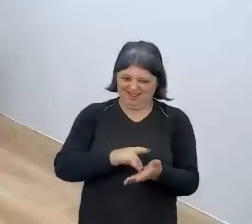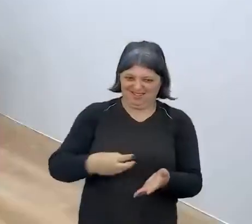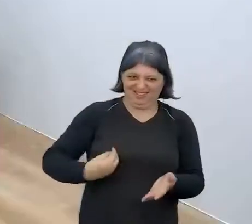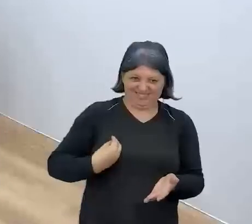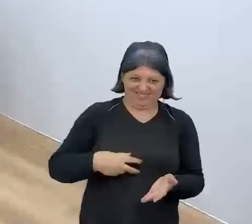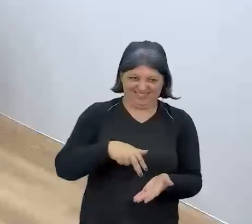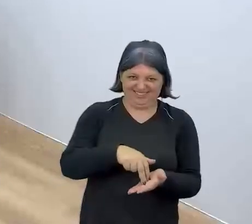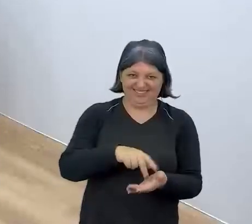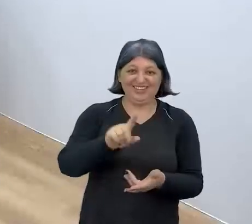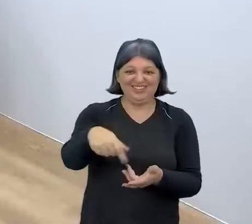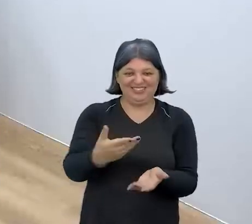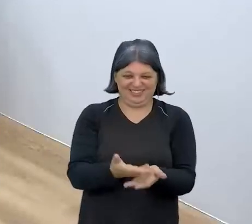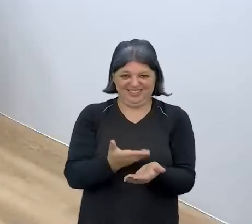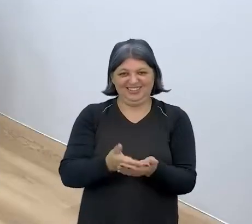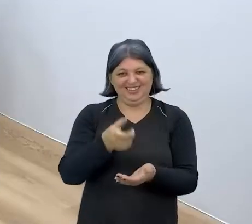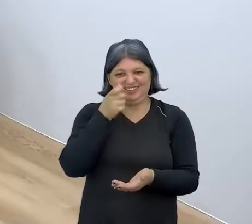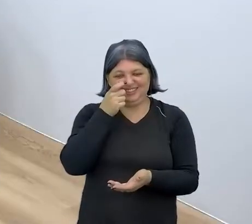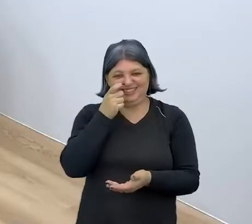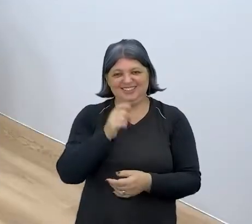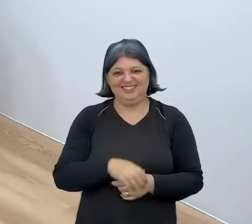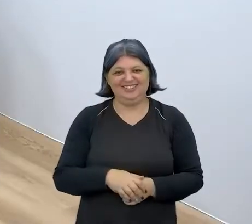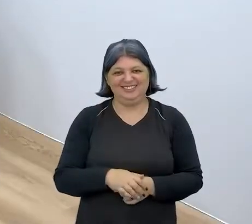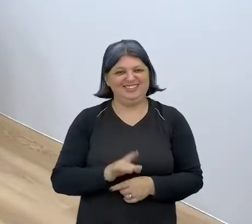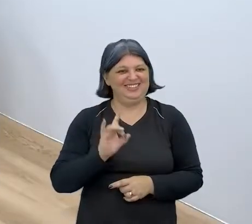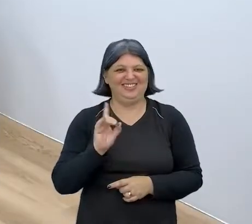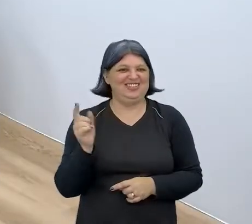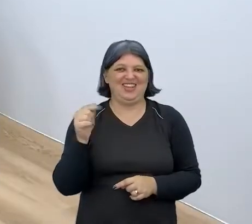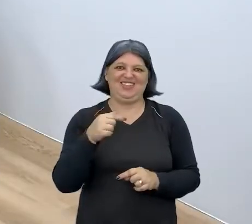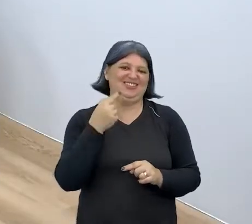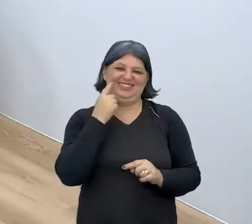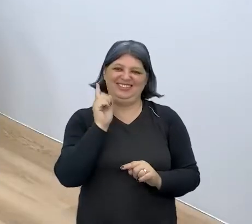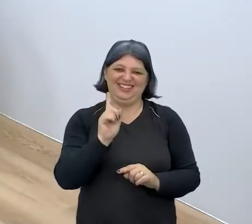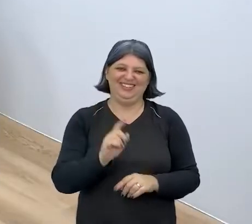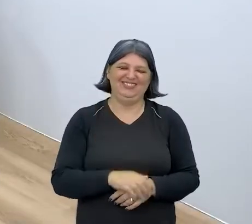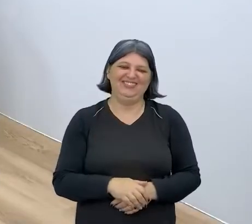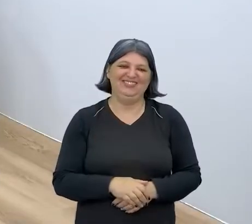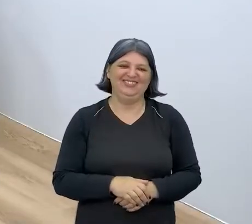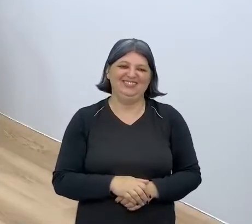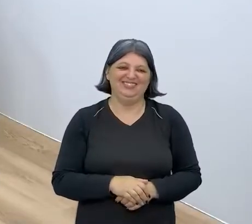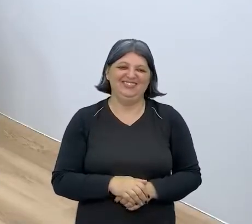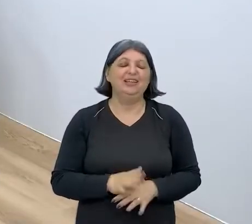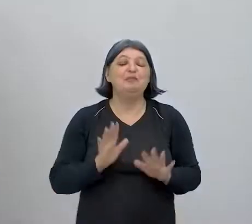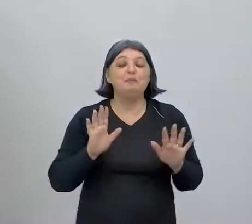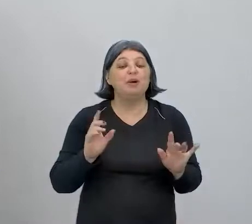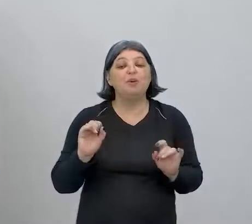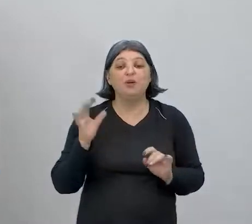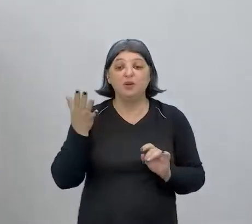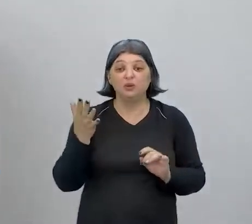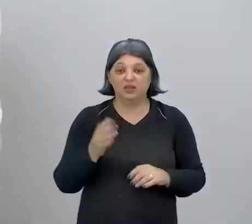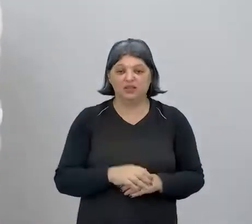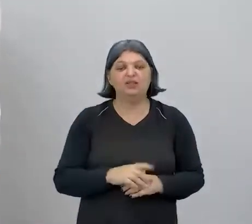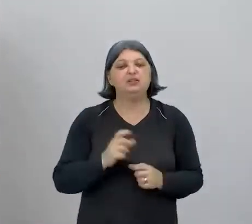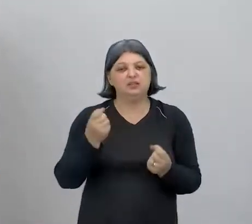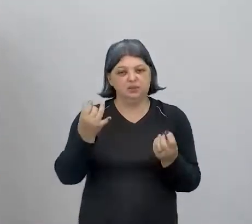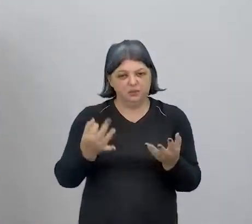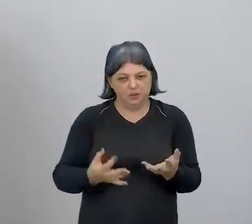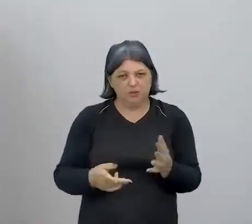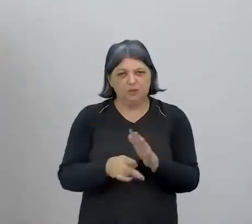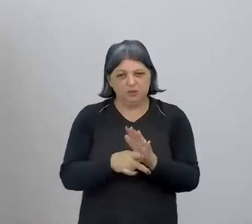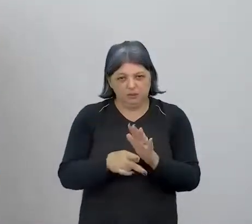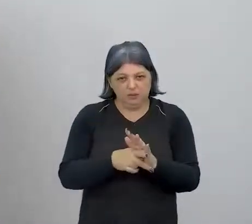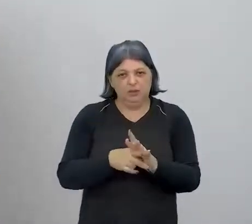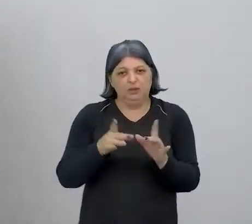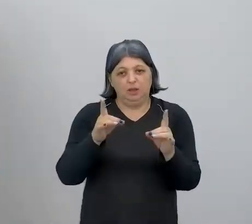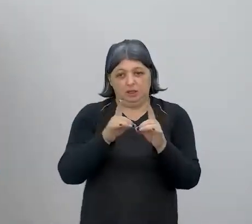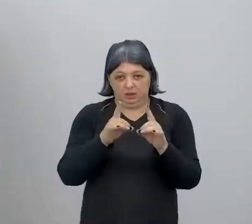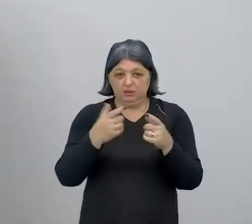falar na próxima aula, que é interessante também, vocês vão achar que eu falo só porque ela está aqui, né? Mas o que acontece? Ela acabou de falar que ela veio atender uma